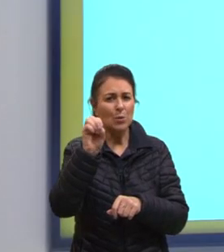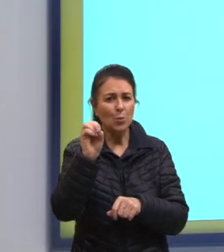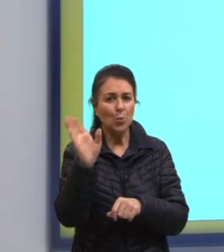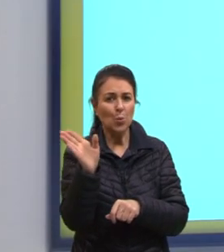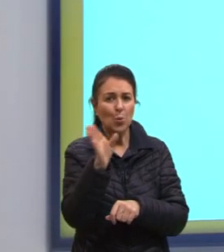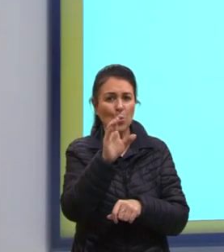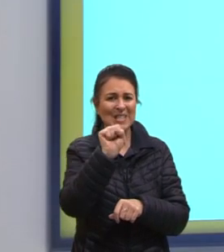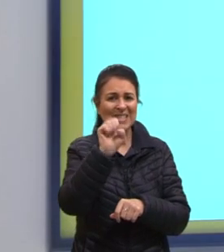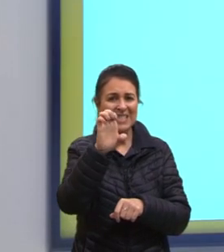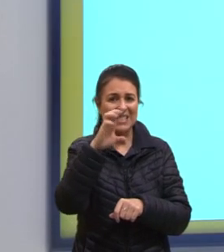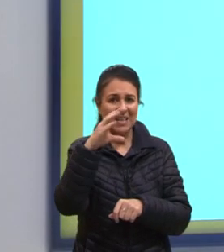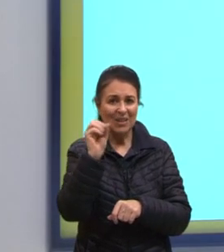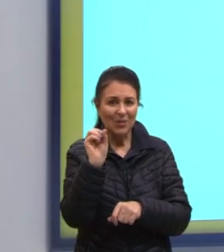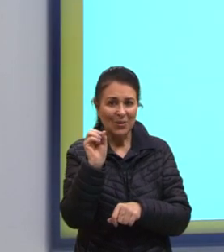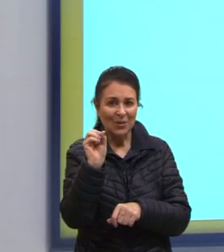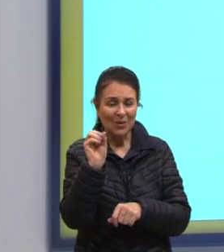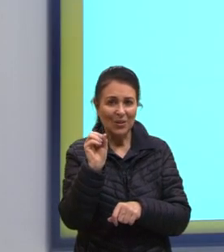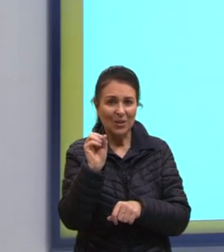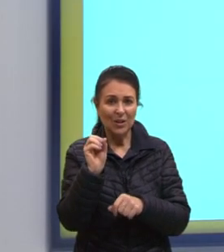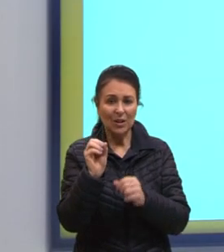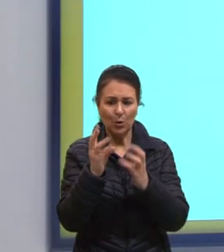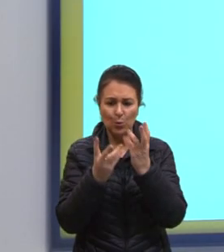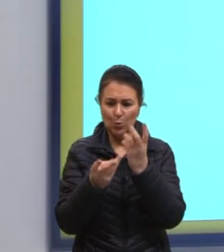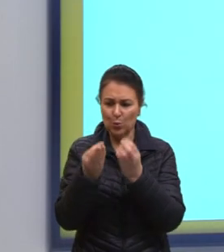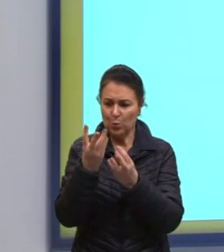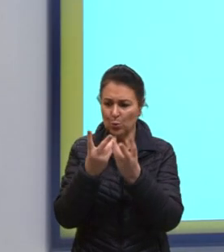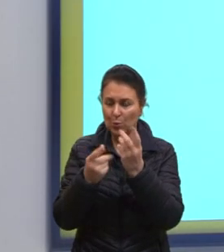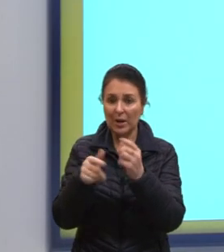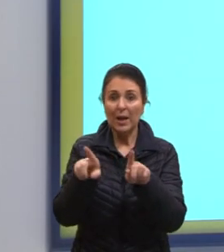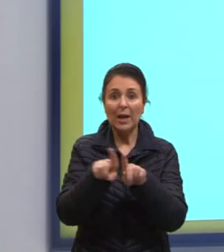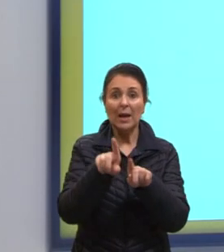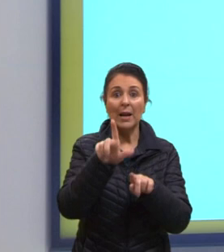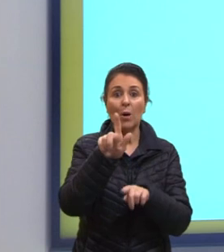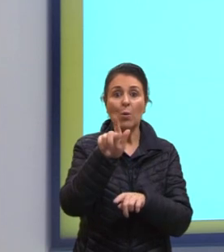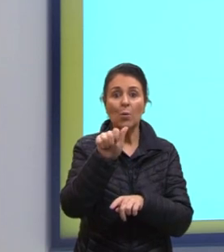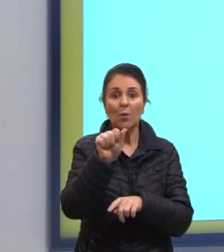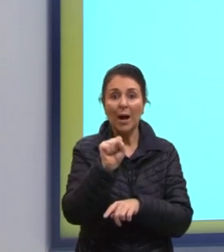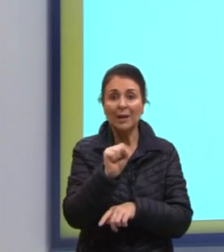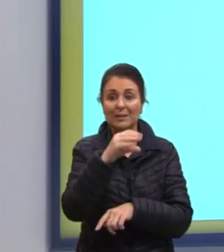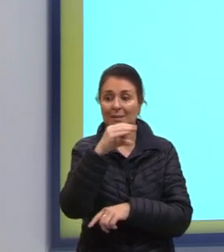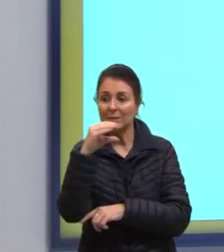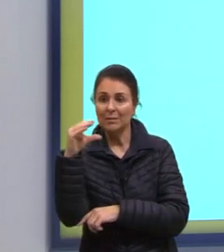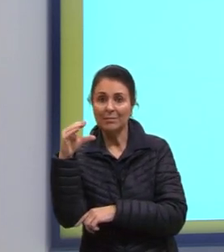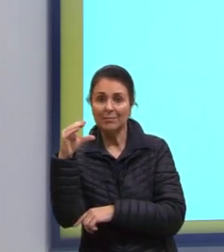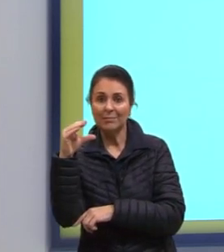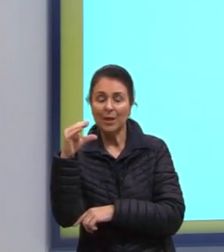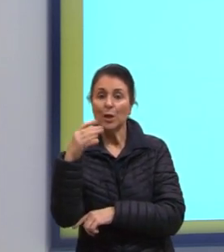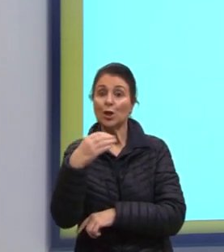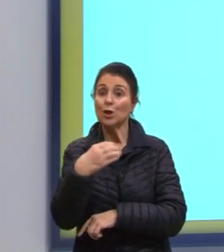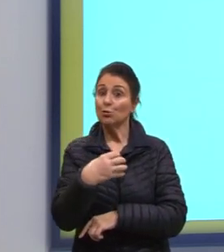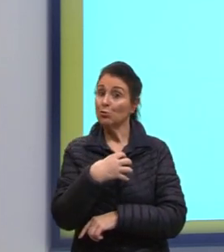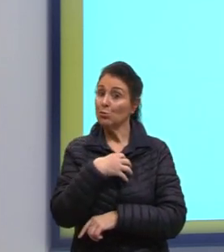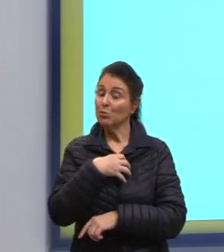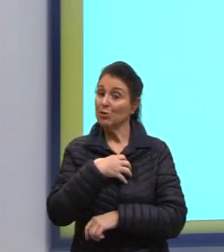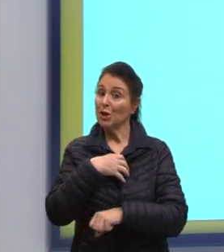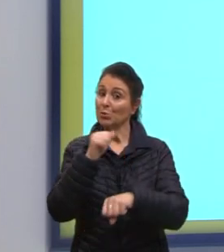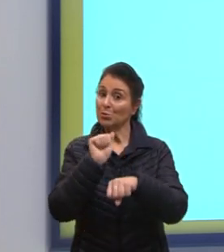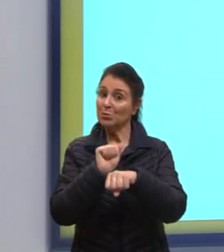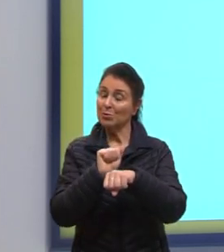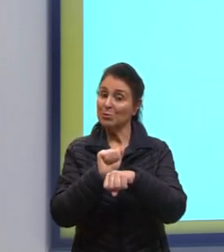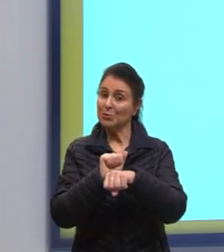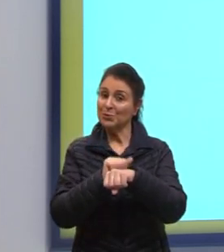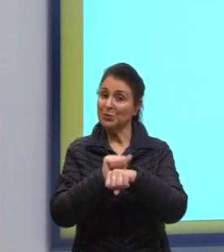A gente chama, né? O gelo seco, ele é o gás carbônico, né? De uma forma sólida. E quando ele entra, então, em contato com